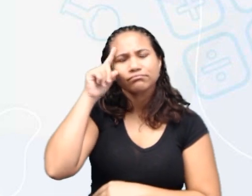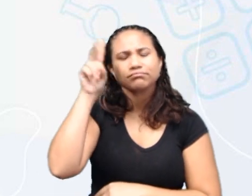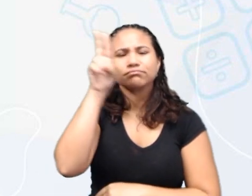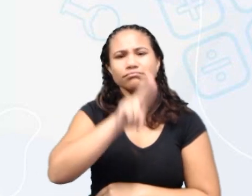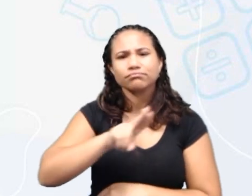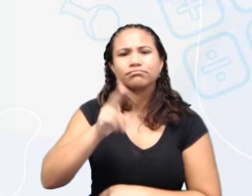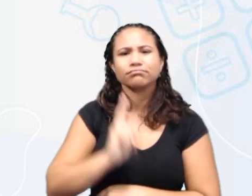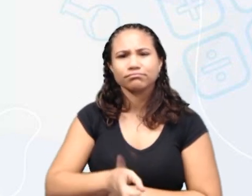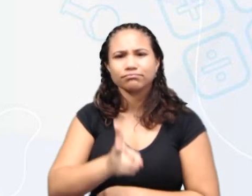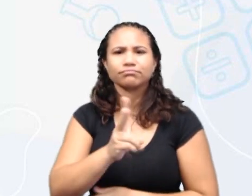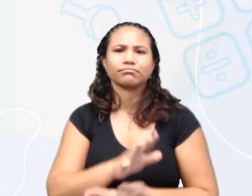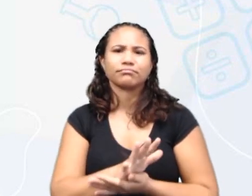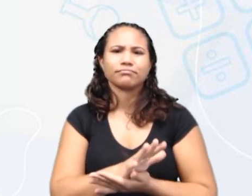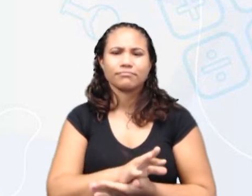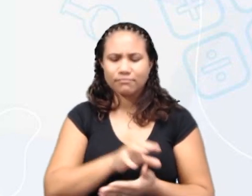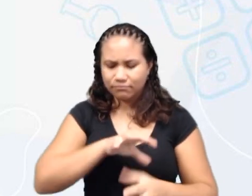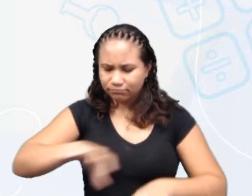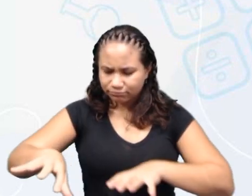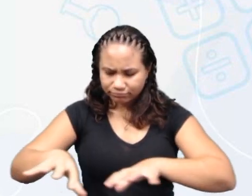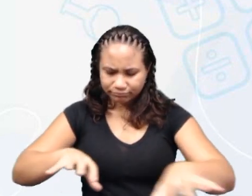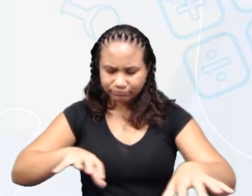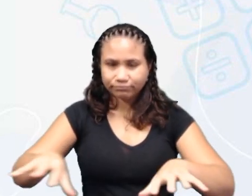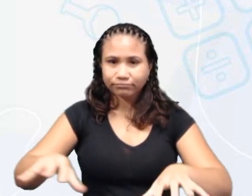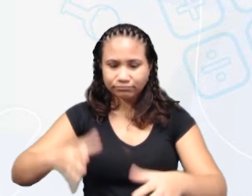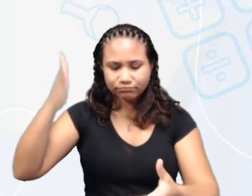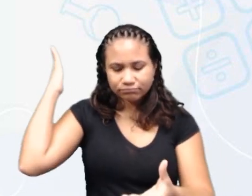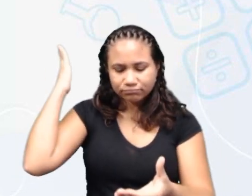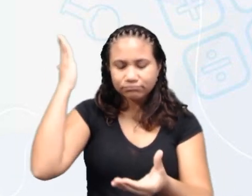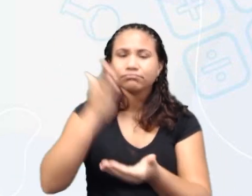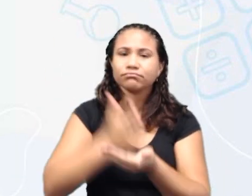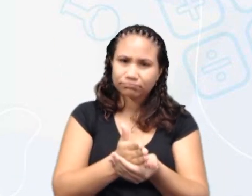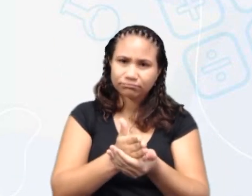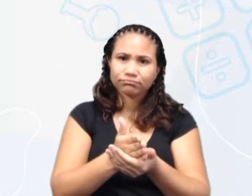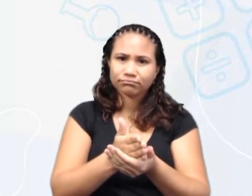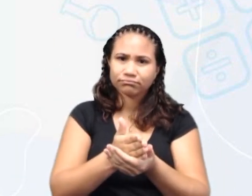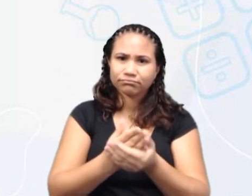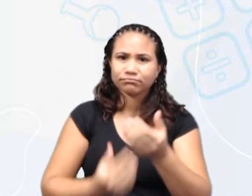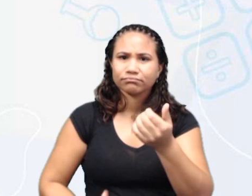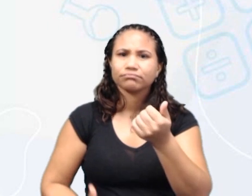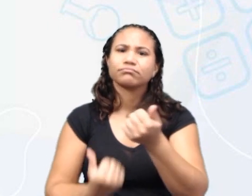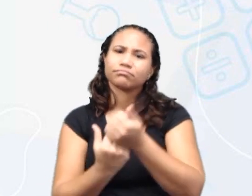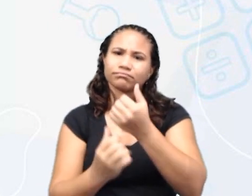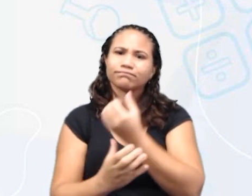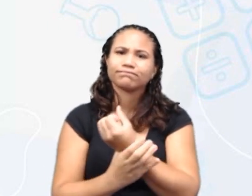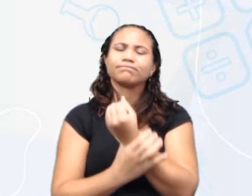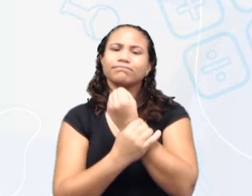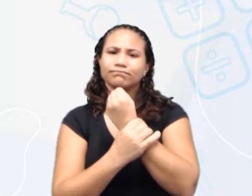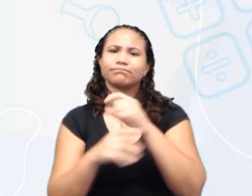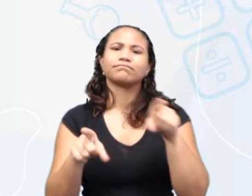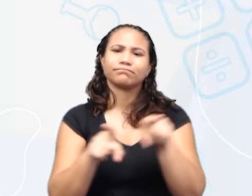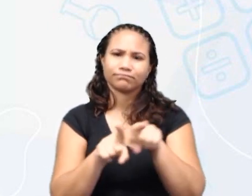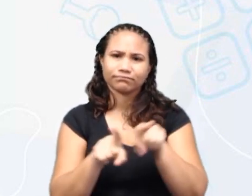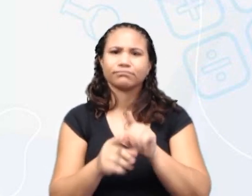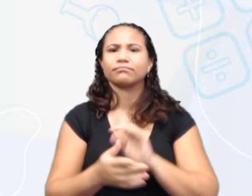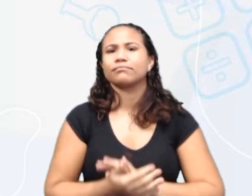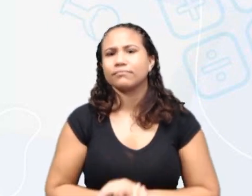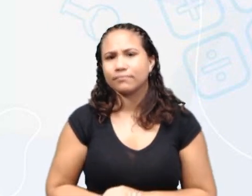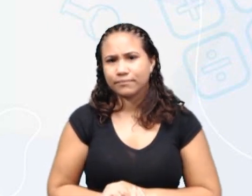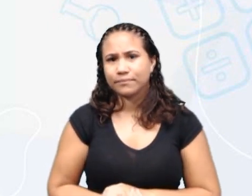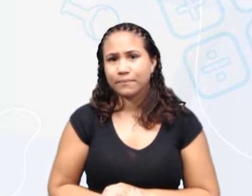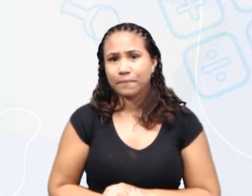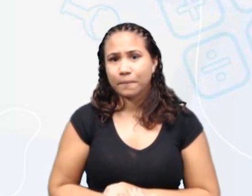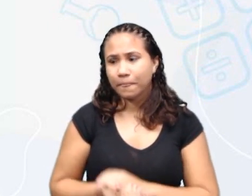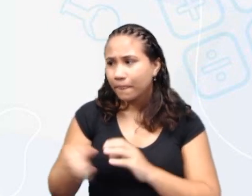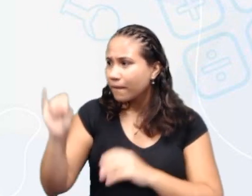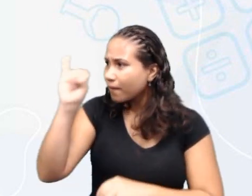utilizados para dividir, cortar e prender. Como nós podemos observar aí nessa